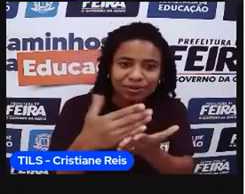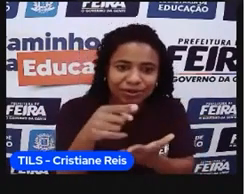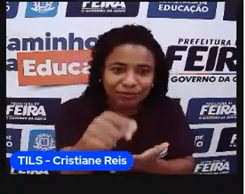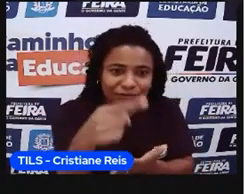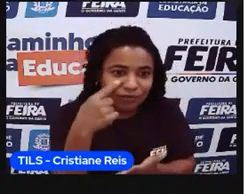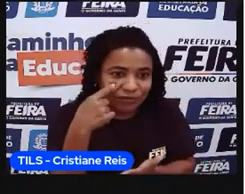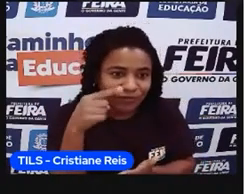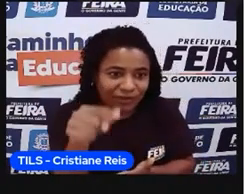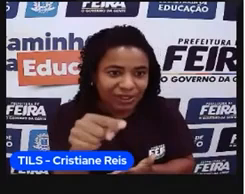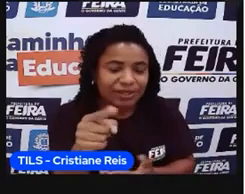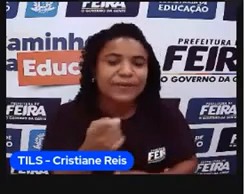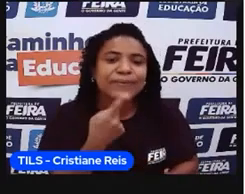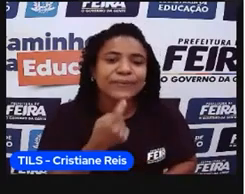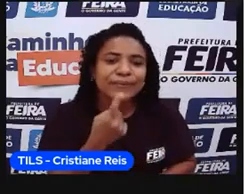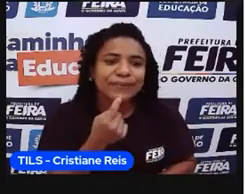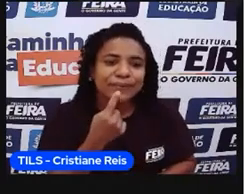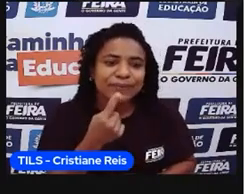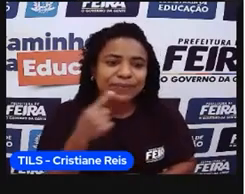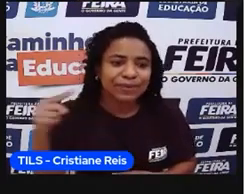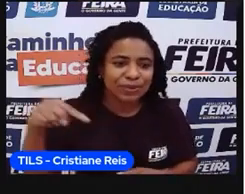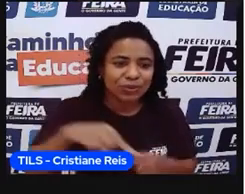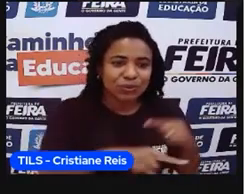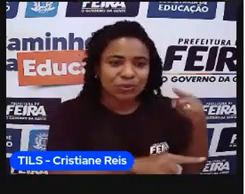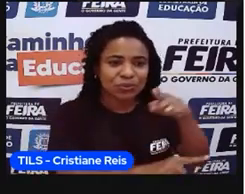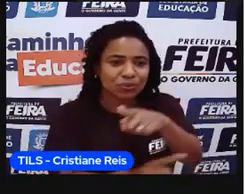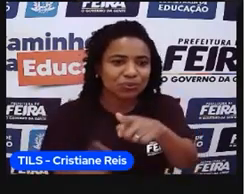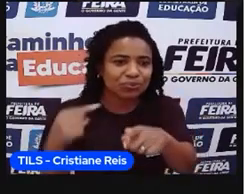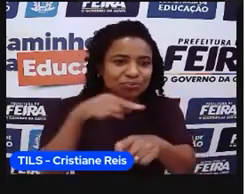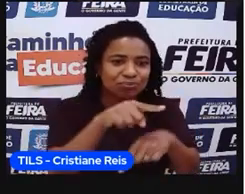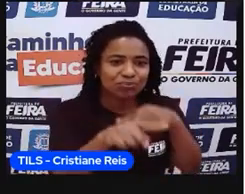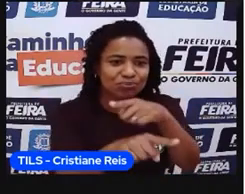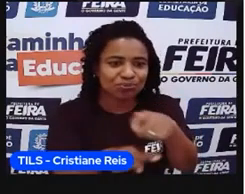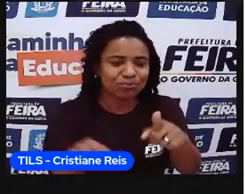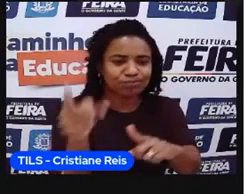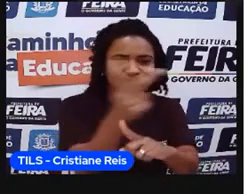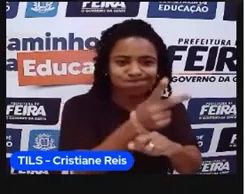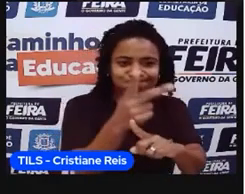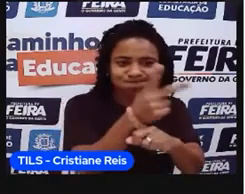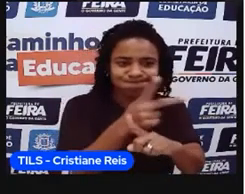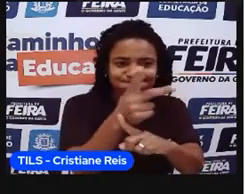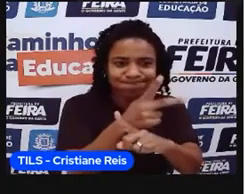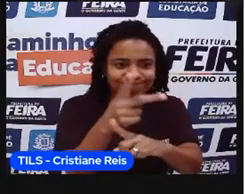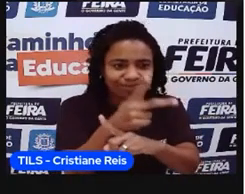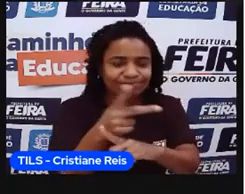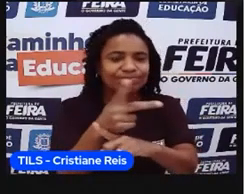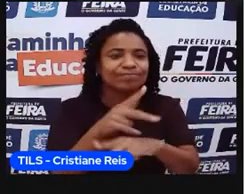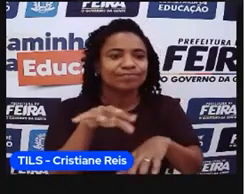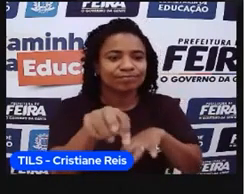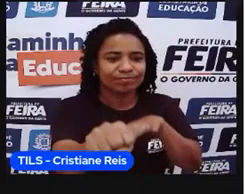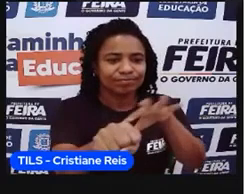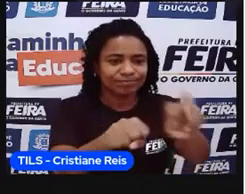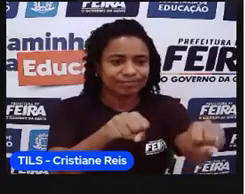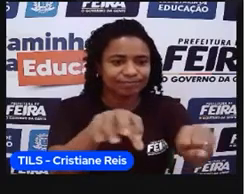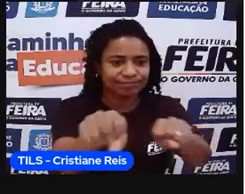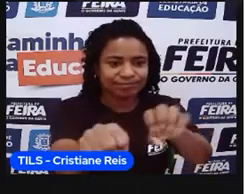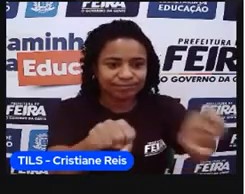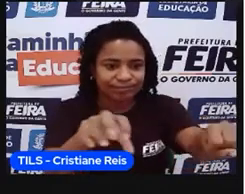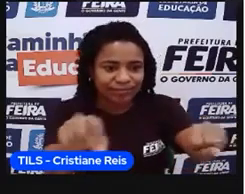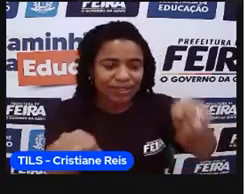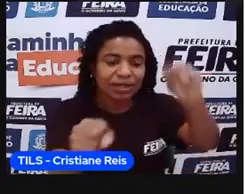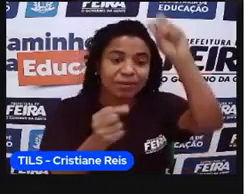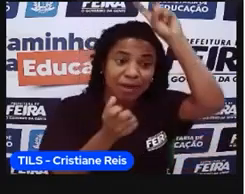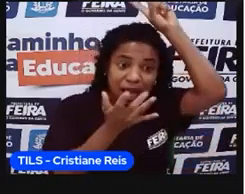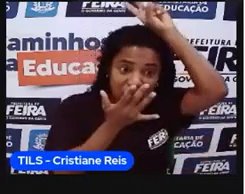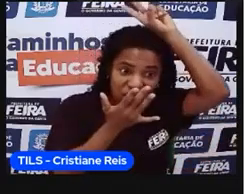é a direção, né, dos bandeirantes, que eles saíam, né, no processo de captura, de aprisionamento, né, de índices para o trabalho,